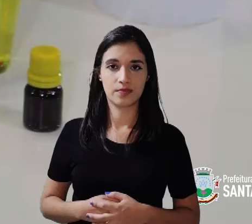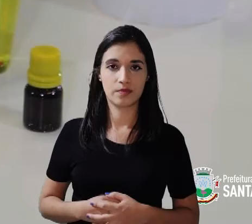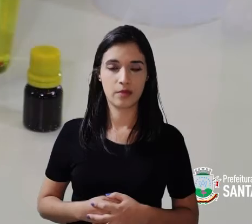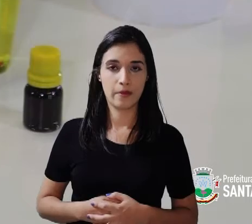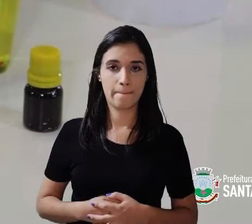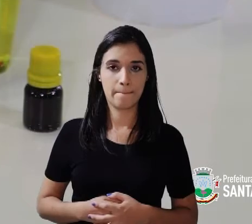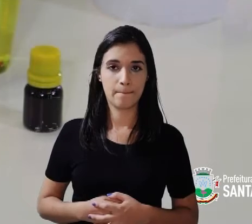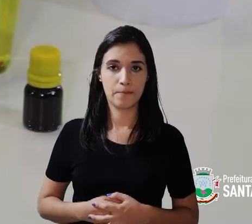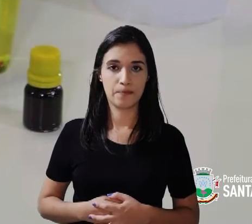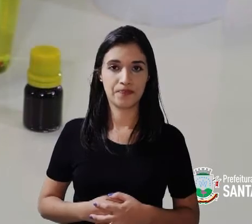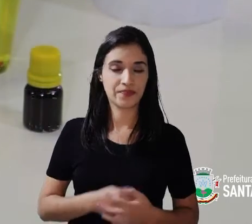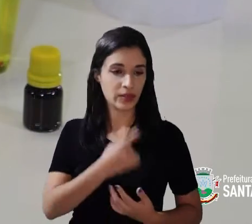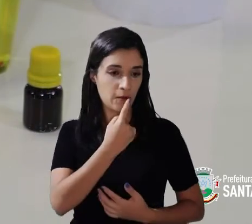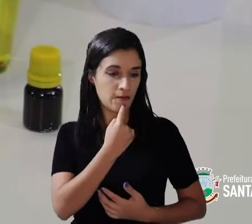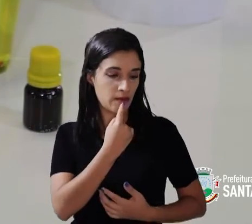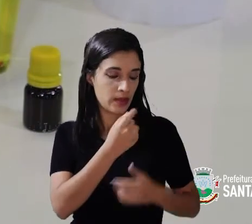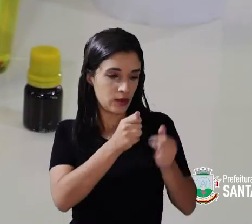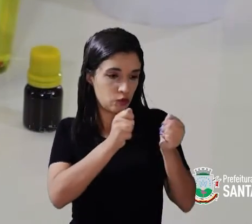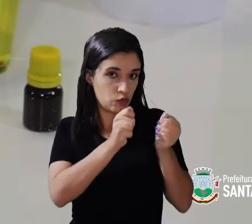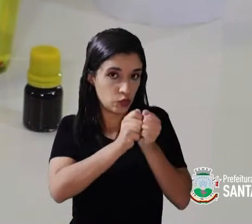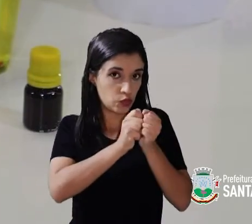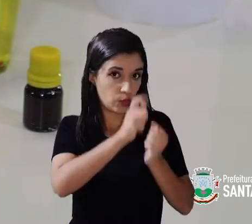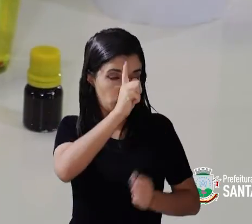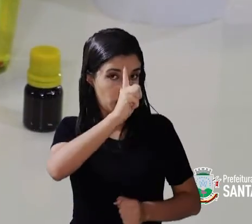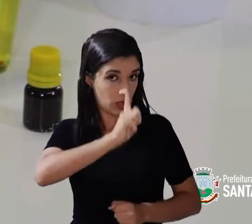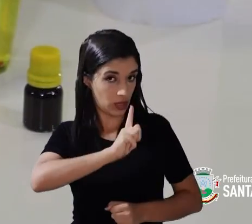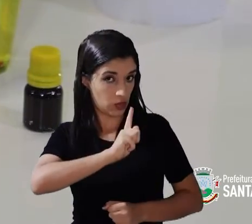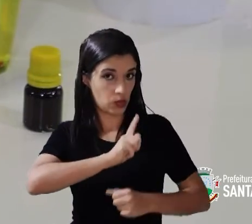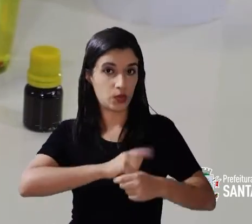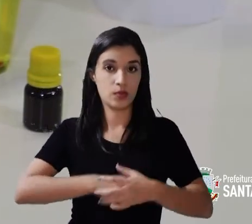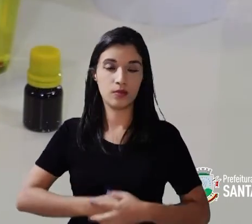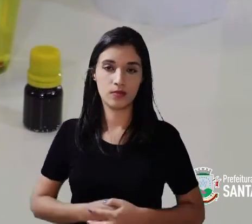um no vermelho um no amarelo